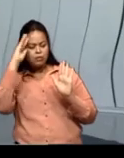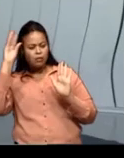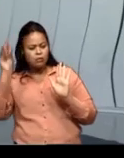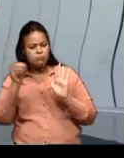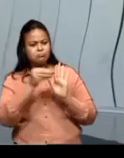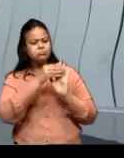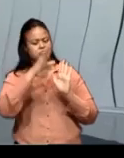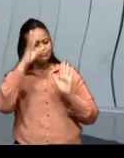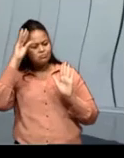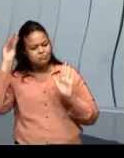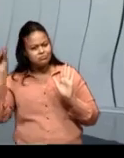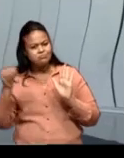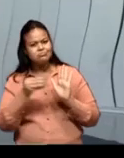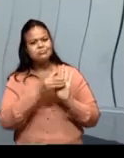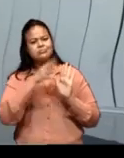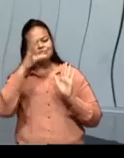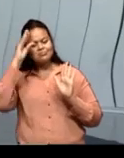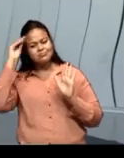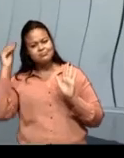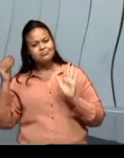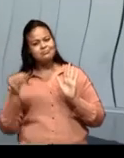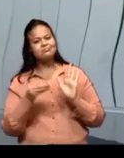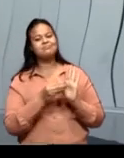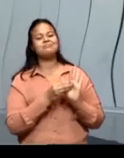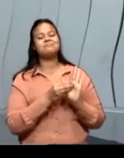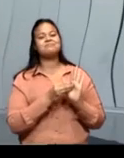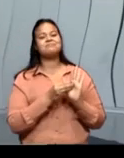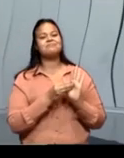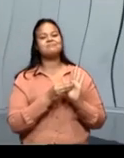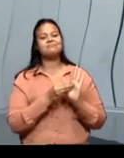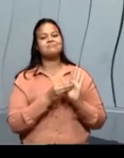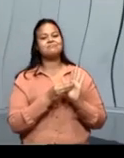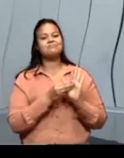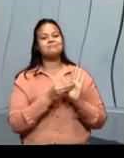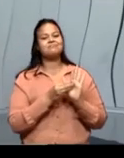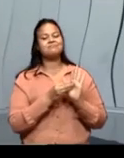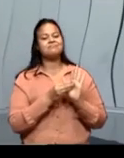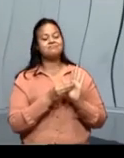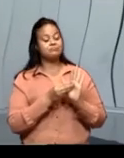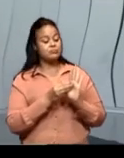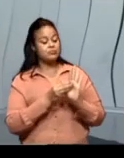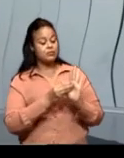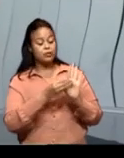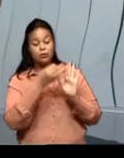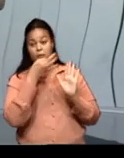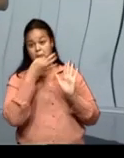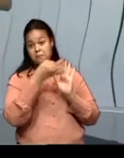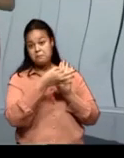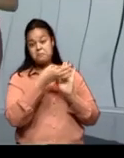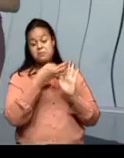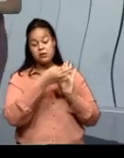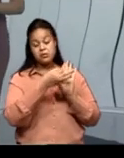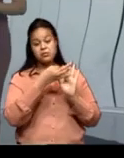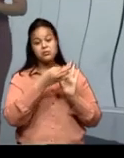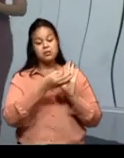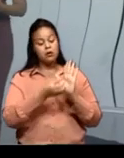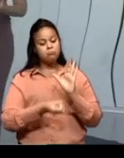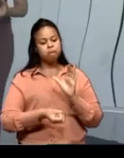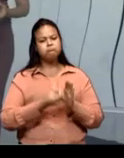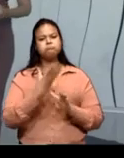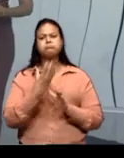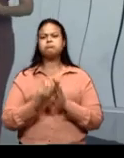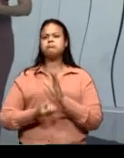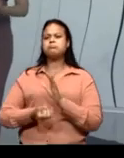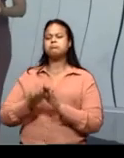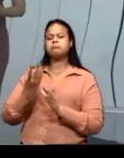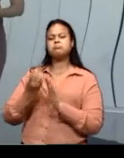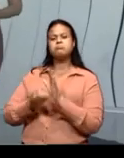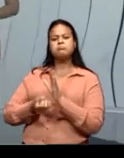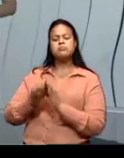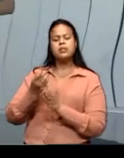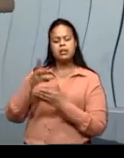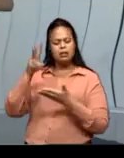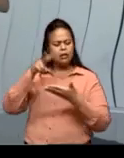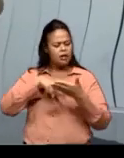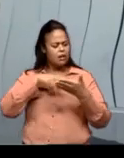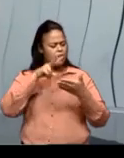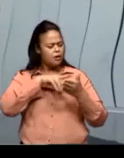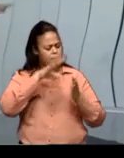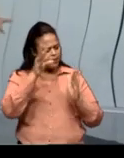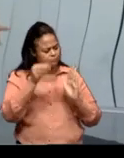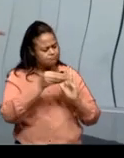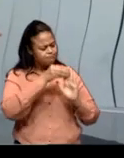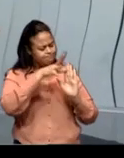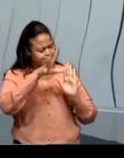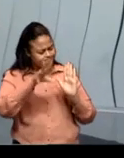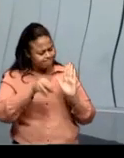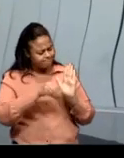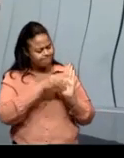sobre aquele objeto. A resenha crítica, ela é formadora de opinião. Muitas pessoas, às vezes, leem uma resenha para